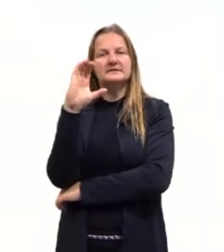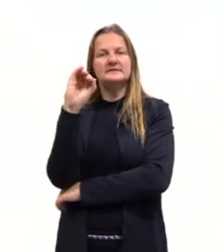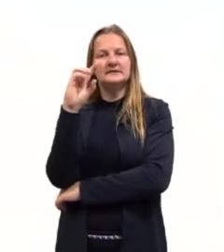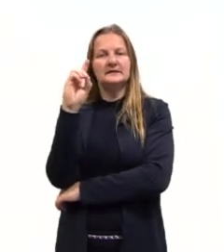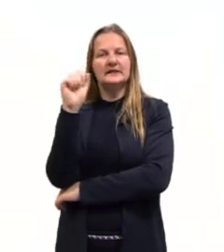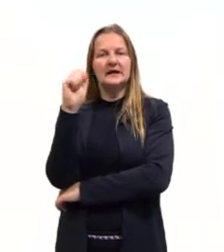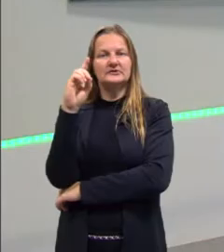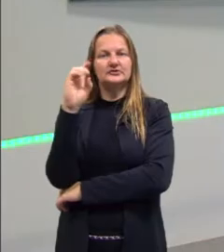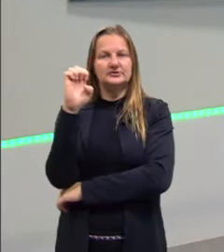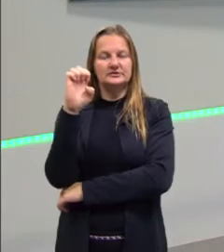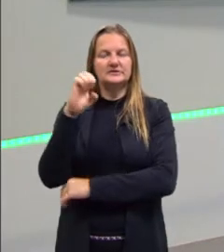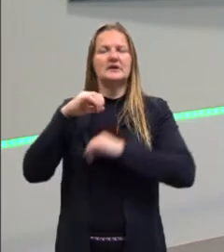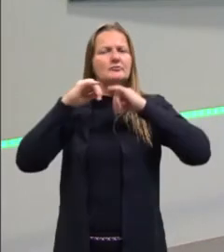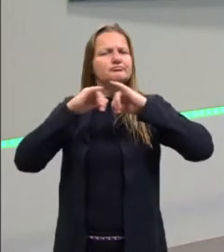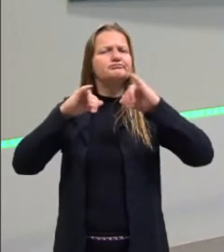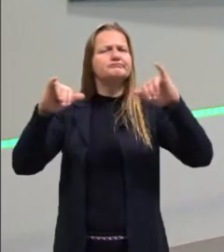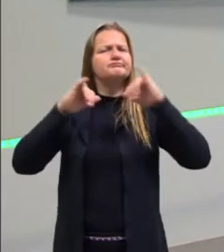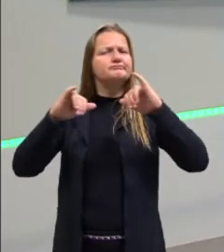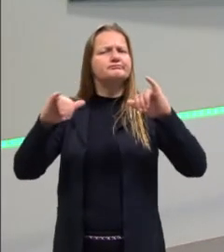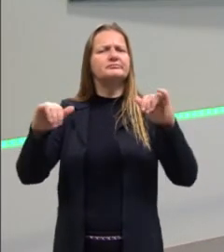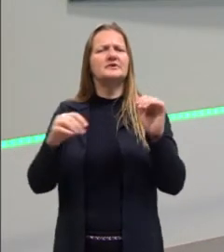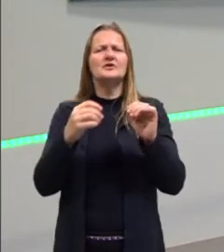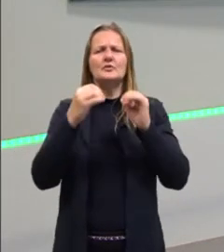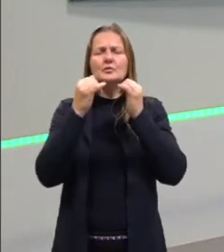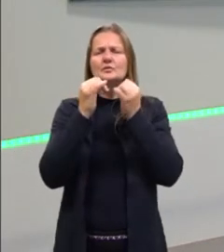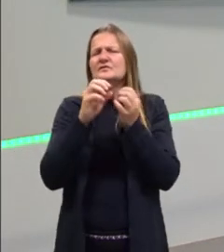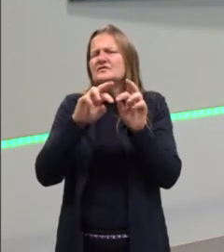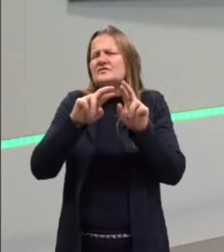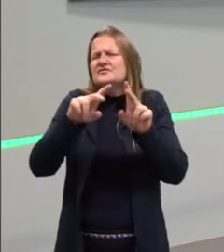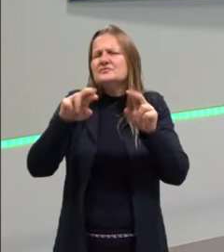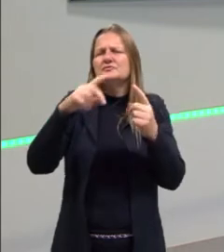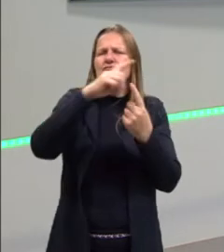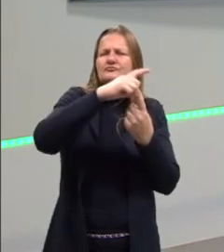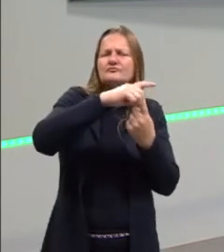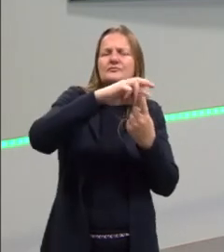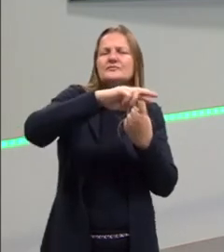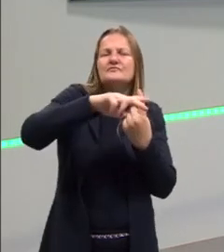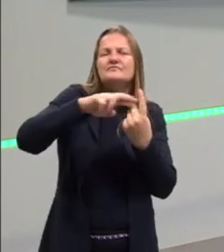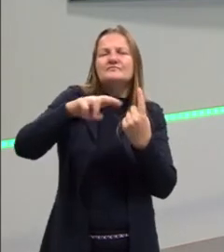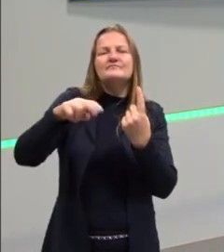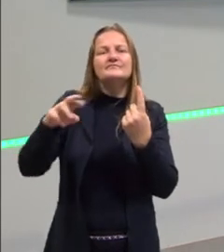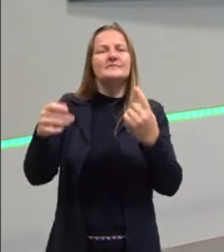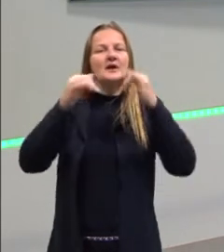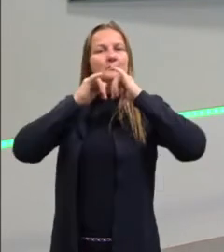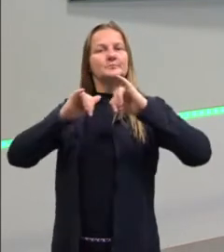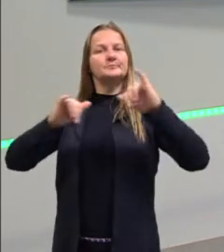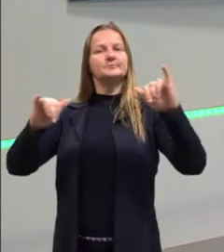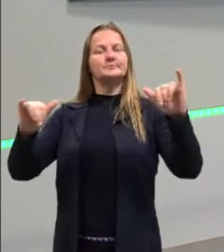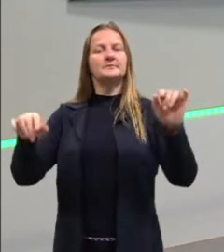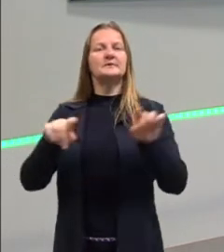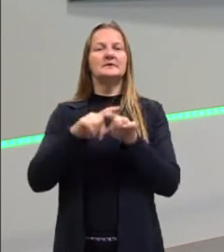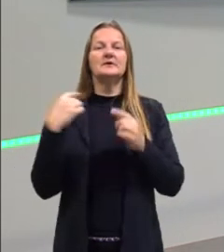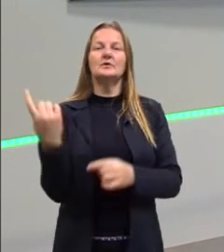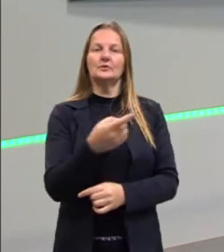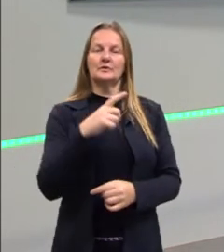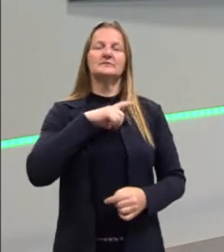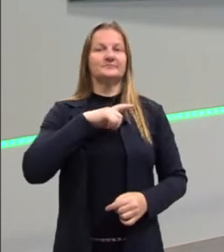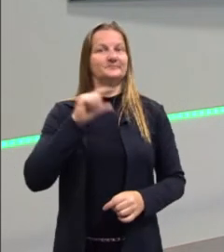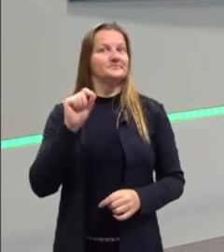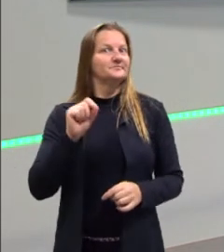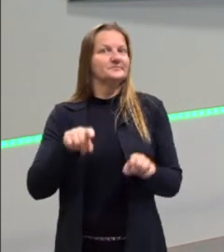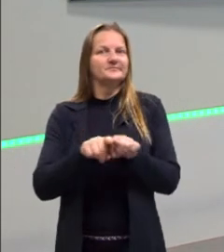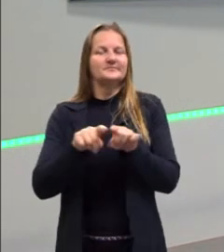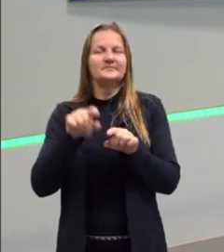citar, propaganda, anúncios, campanhas publicitárias, como essa aqui. Nós temos também, gente,